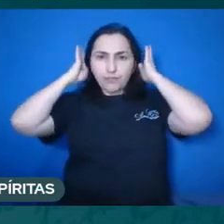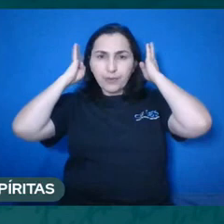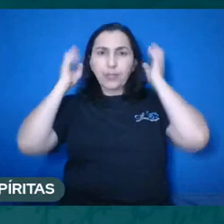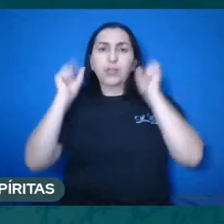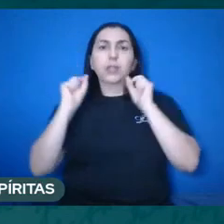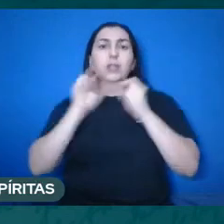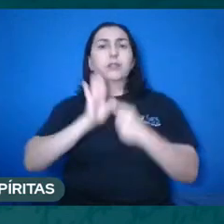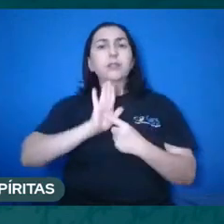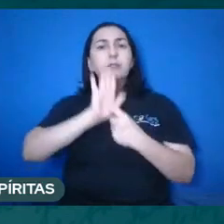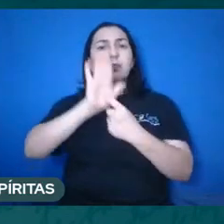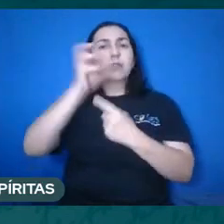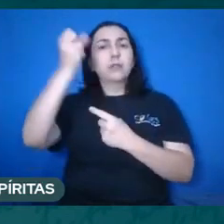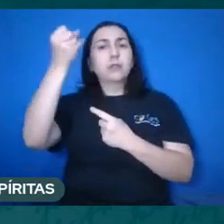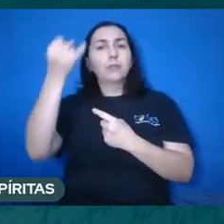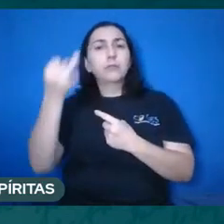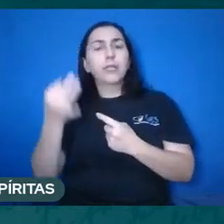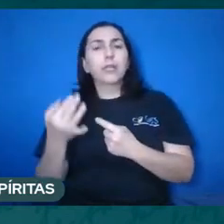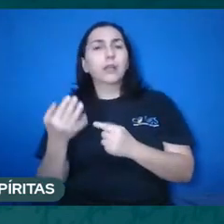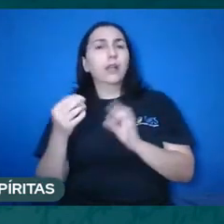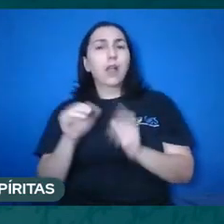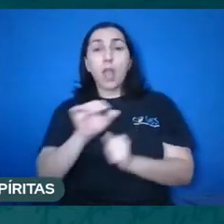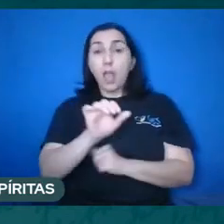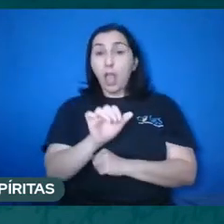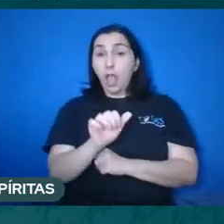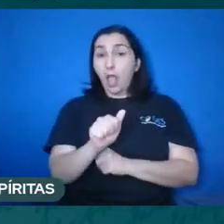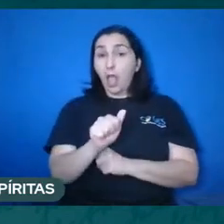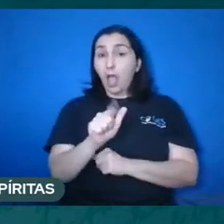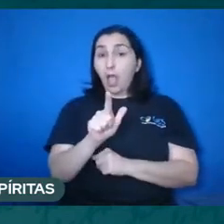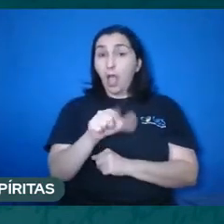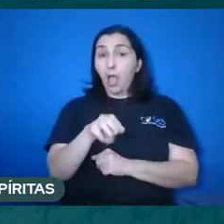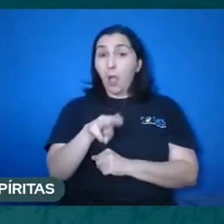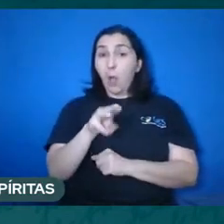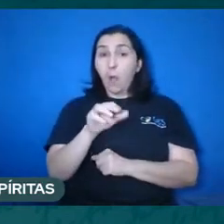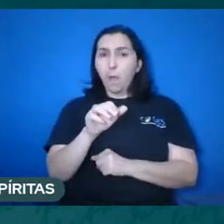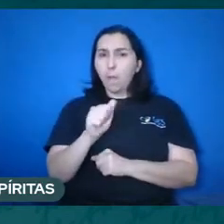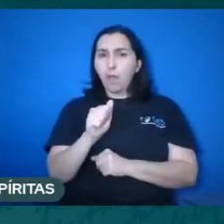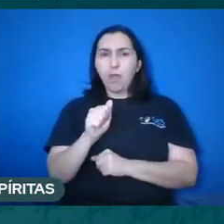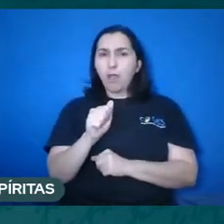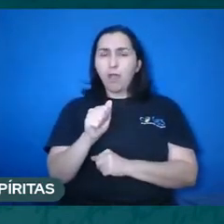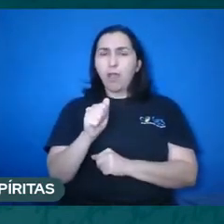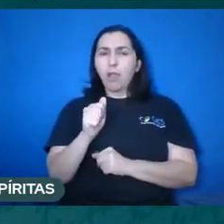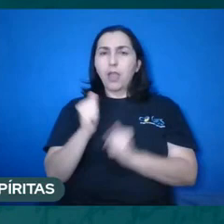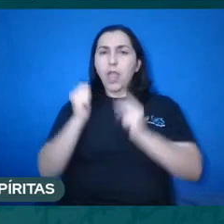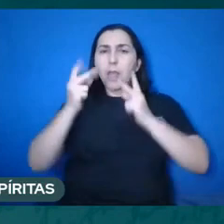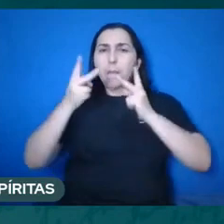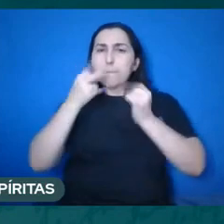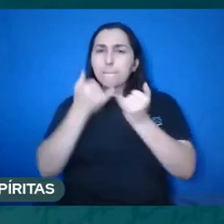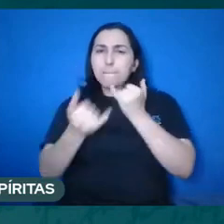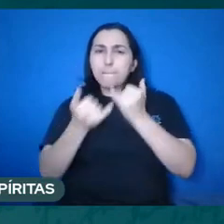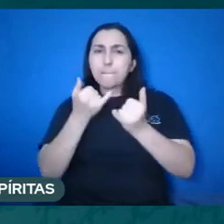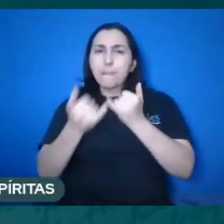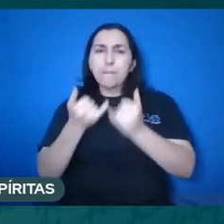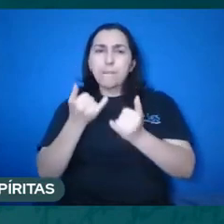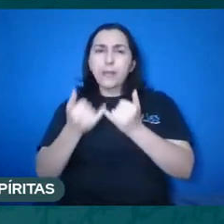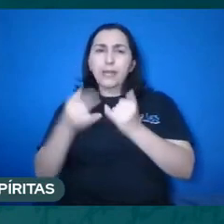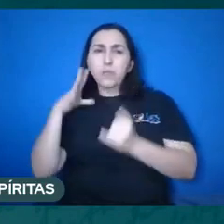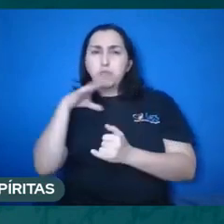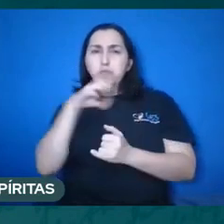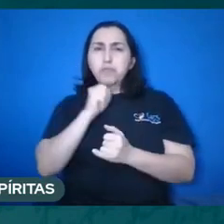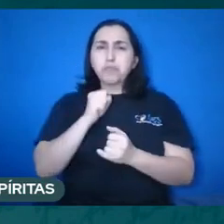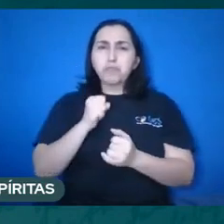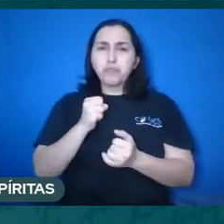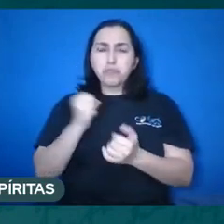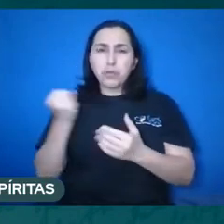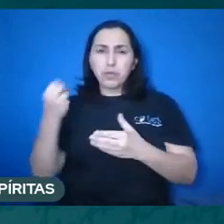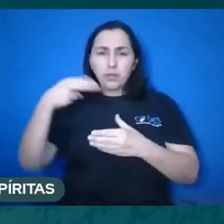dizia que a alma é um sopro que dá movimento ao corpo. Veja, alma é um sopro que dá